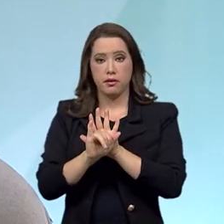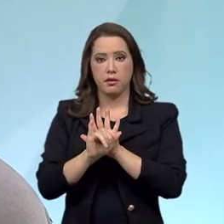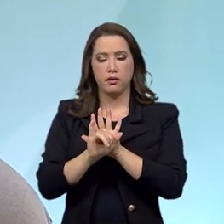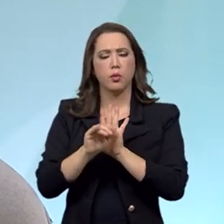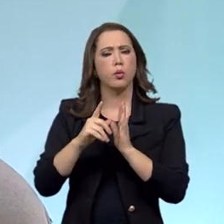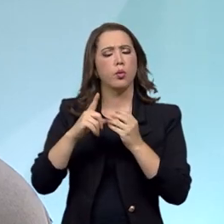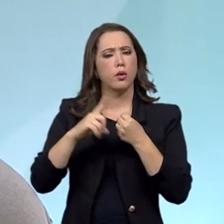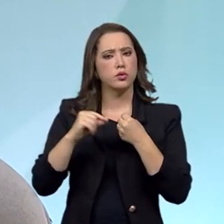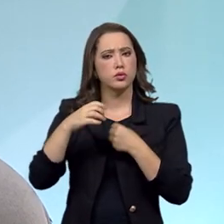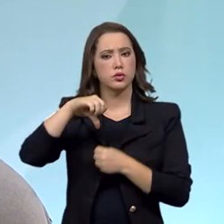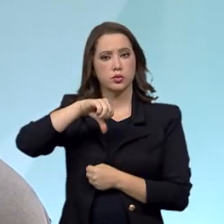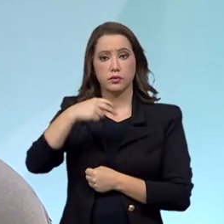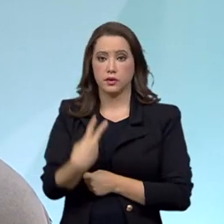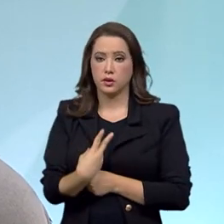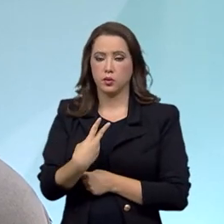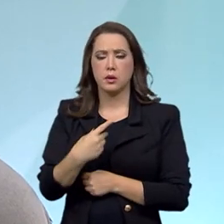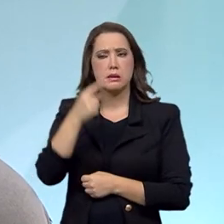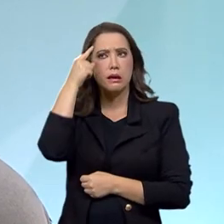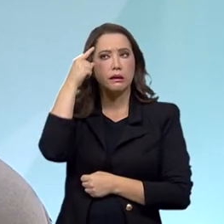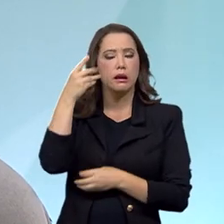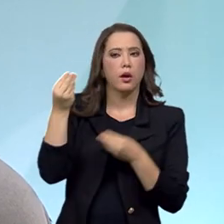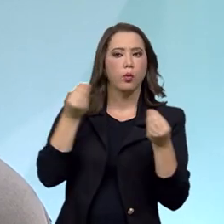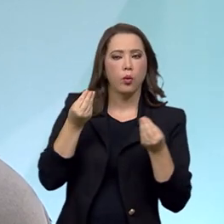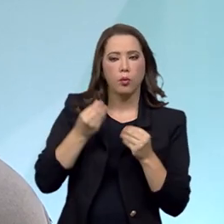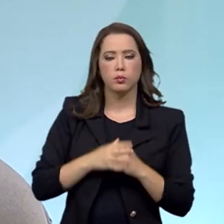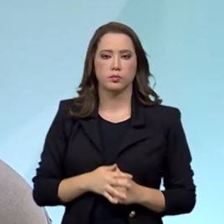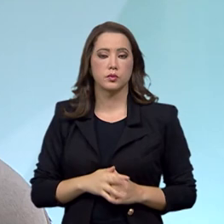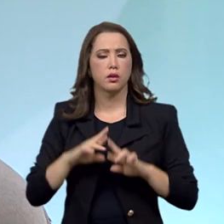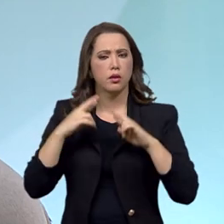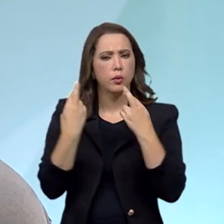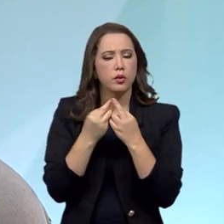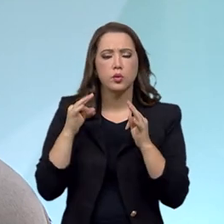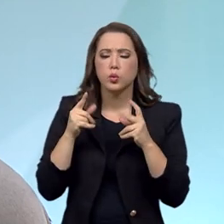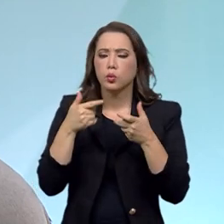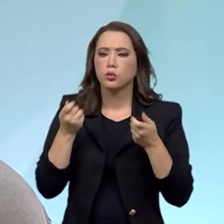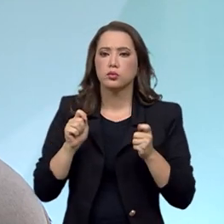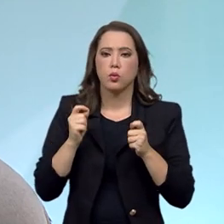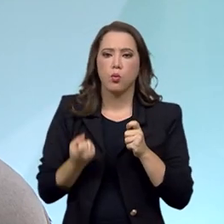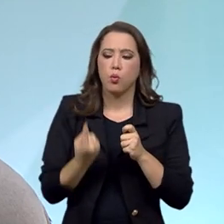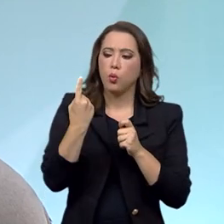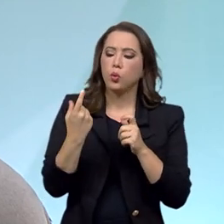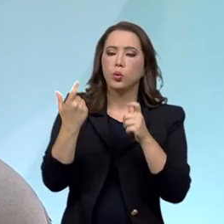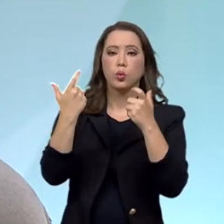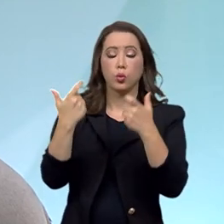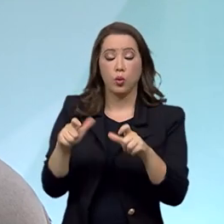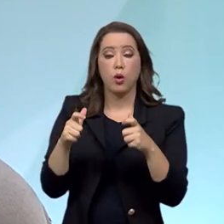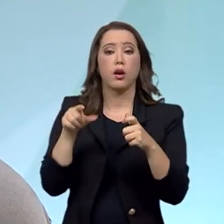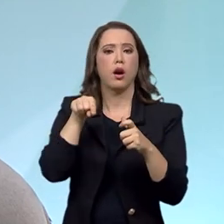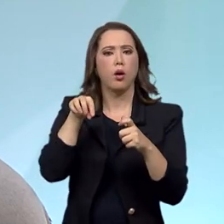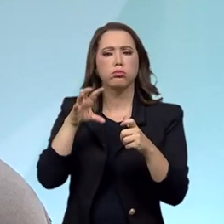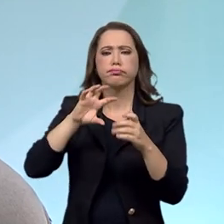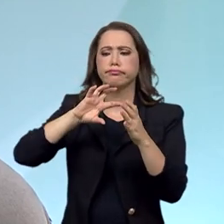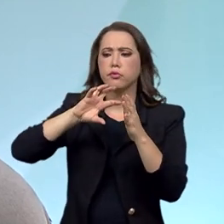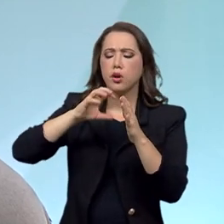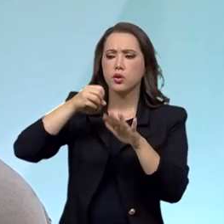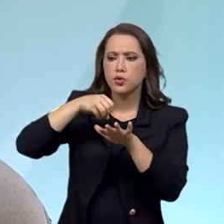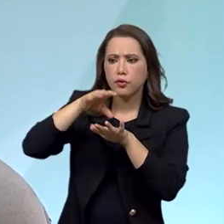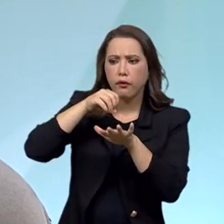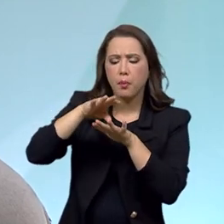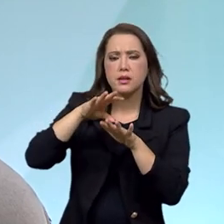A ideia era a de reunir, sob uma única base de dados, todas as pessoas